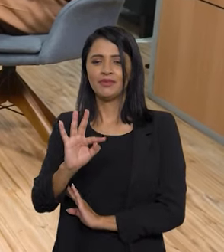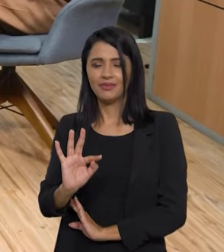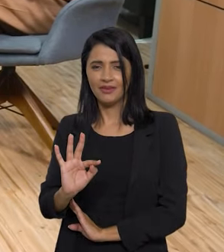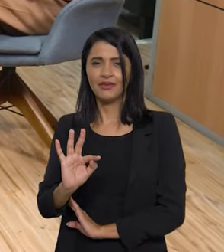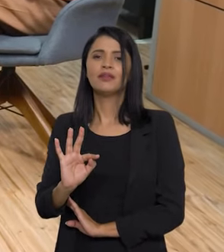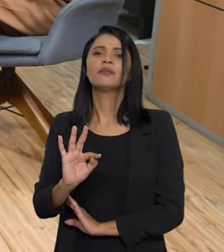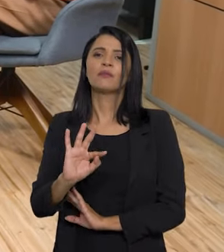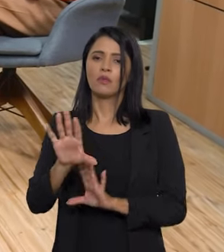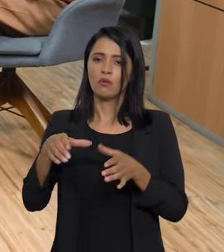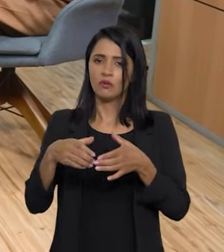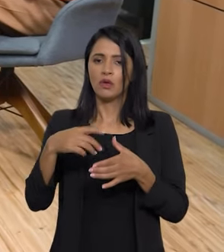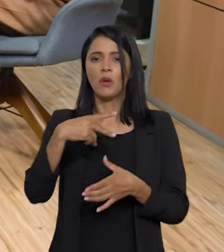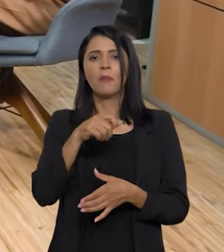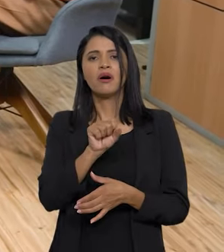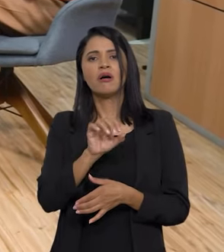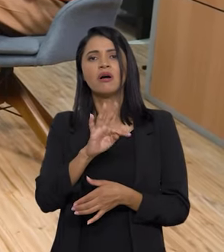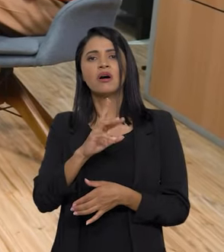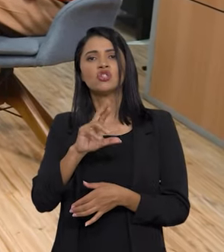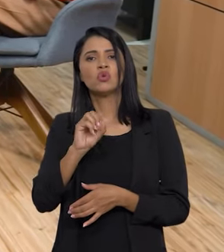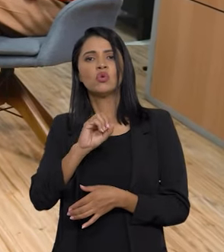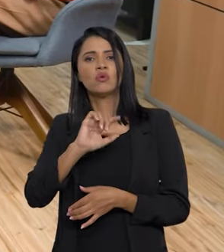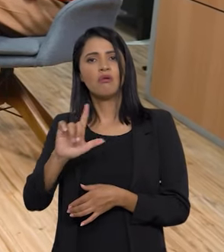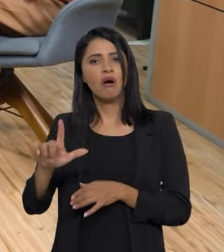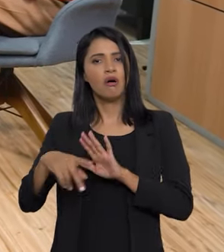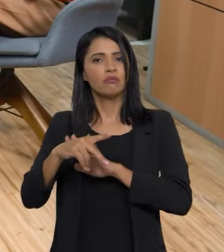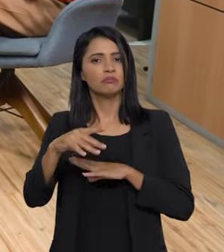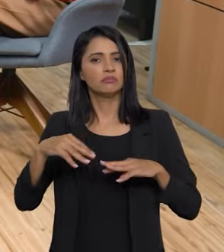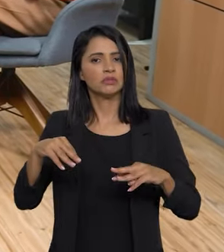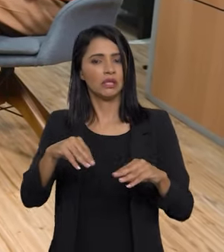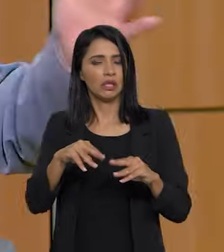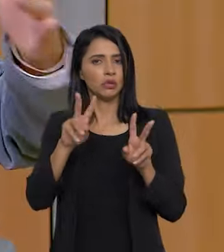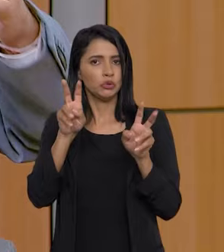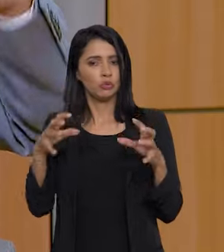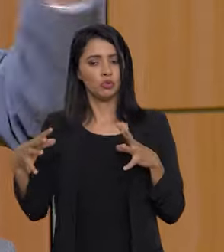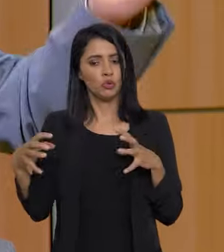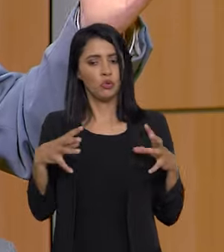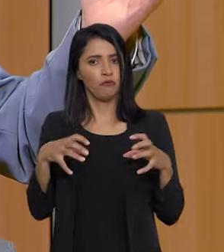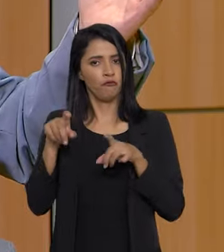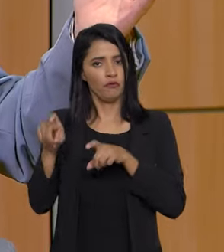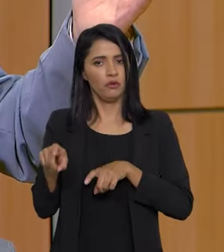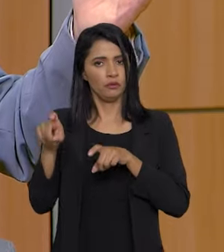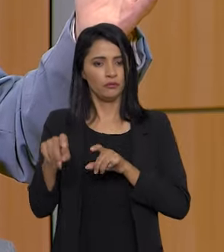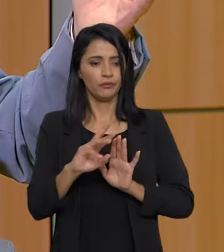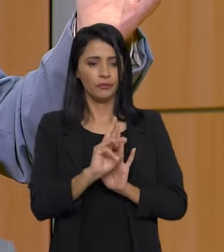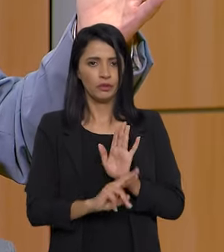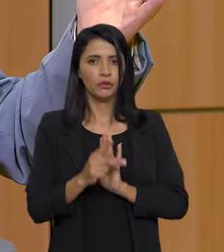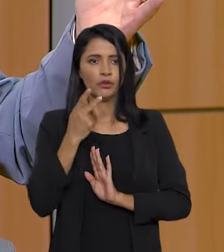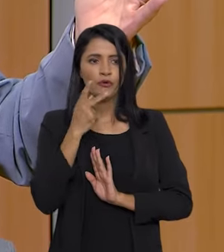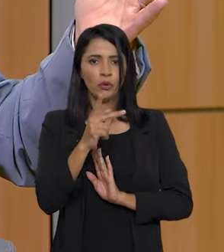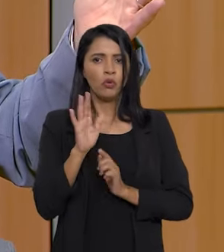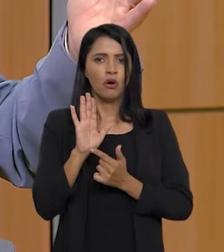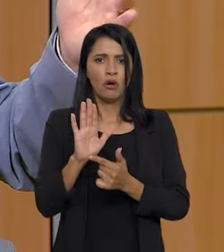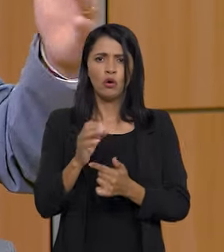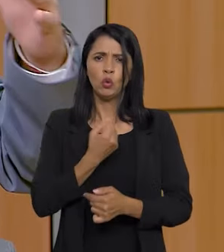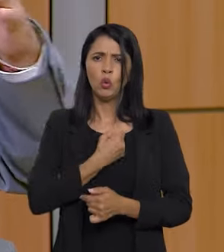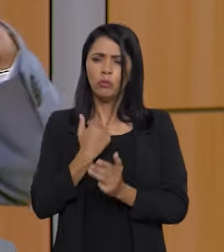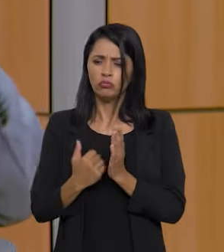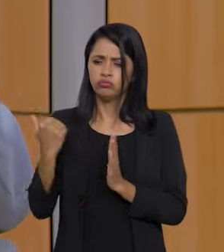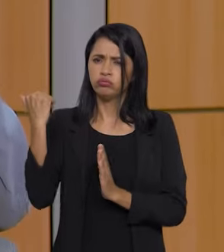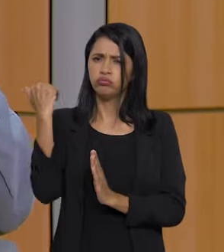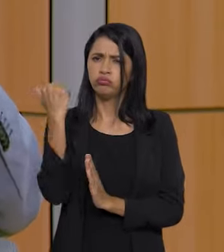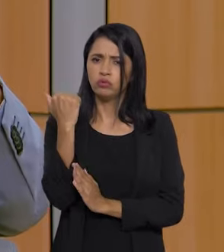Comissão Pastoral da Terra, sobre conflitos agrários. E o relatório disse que aumentaram os conflitos agrários.